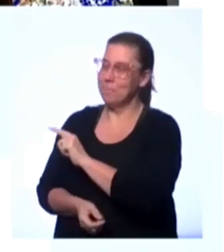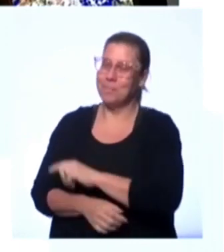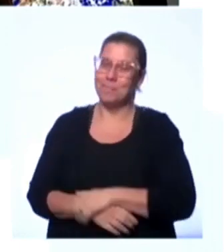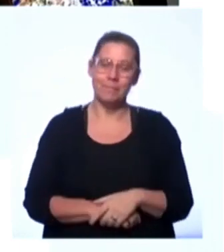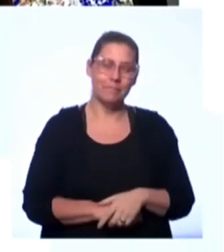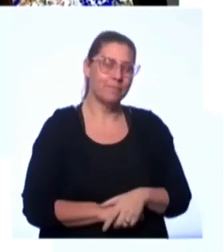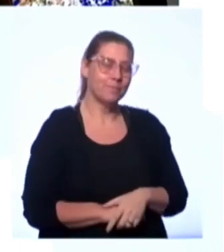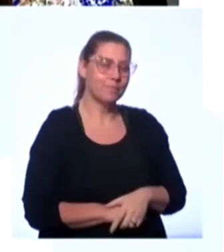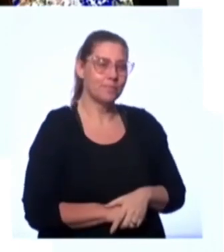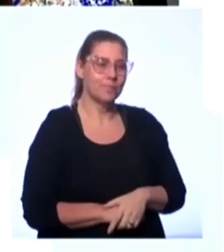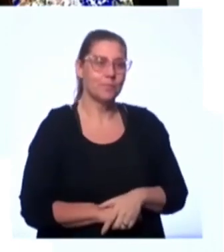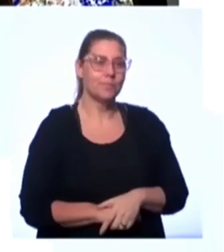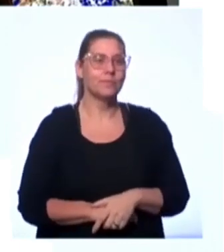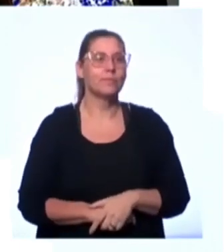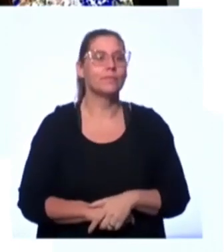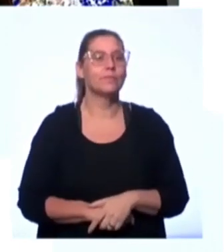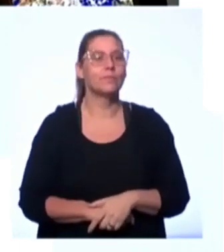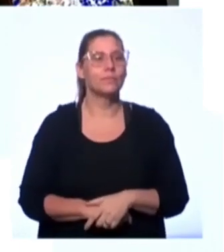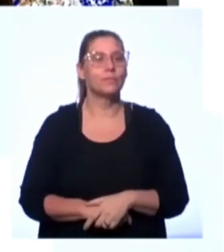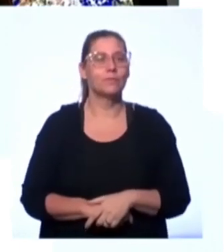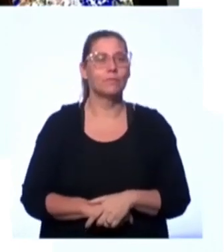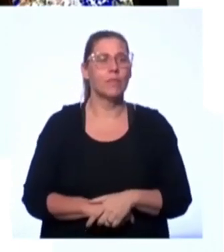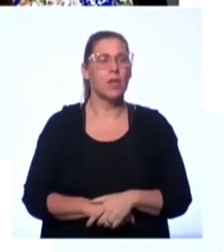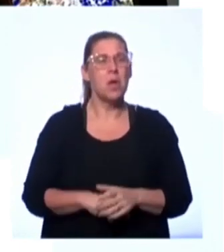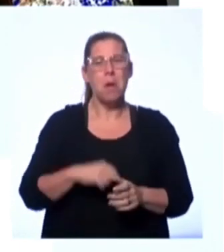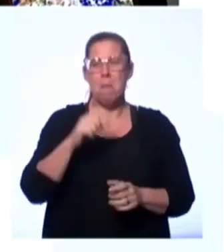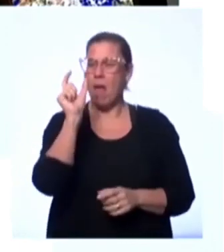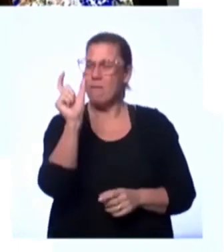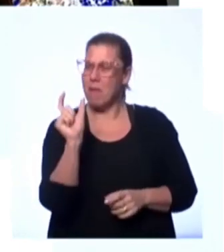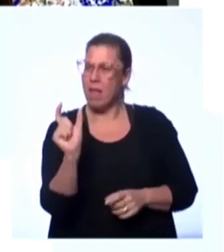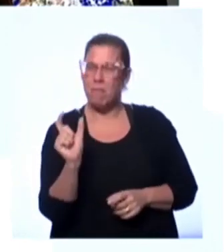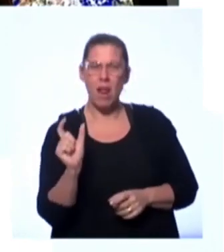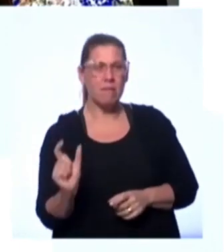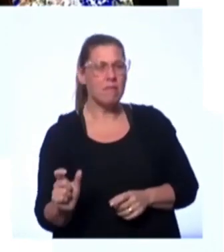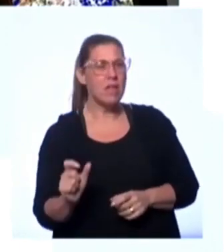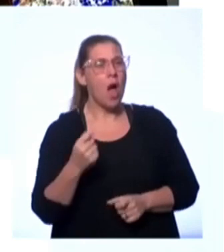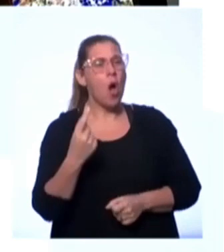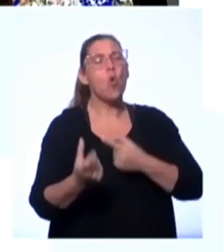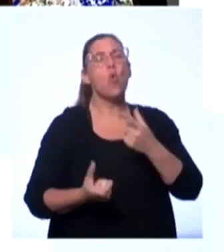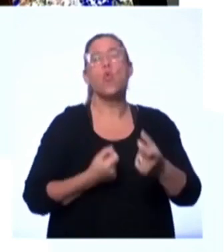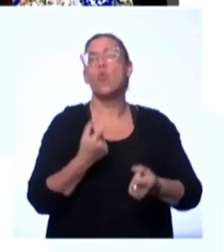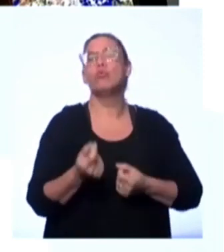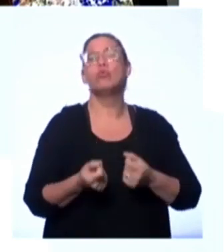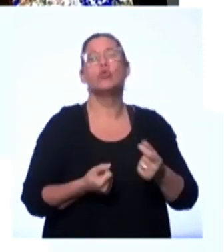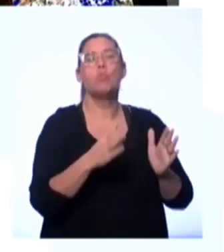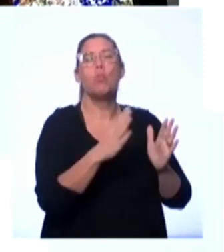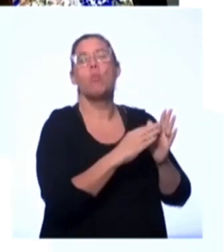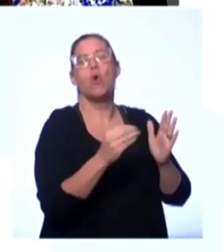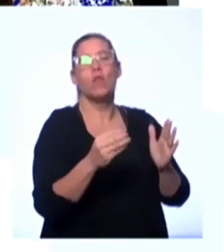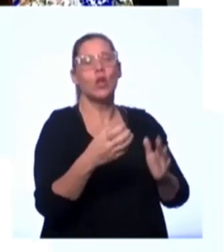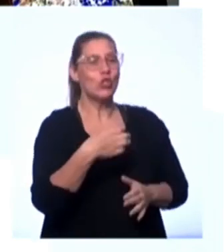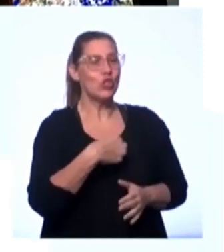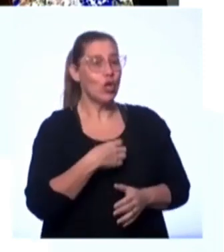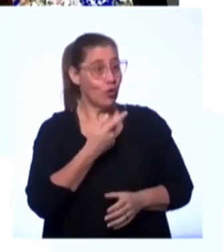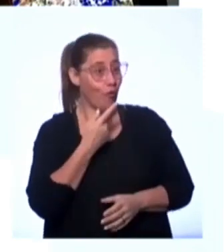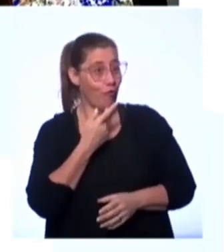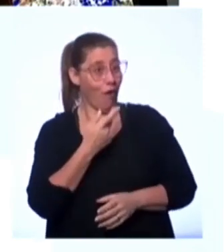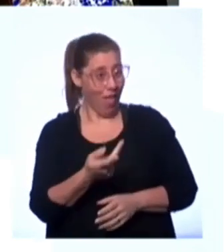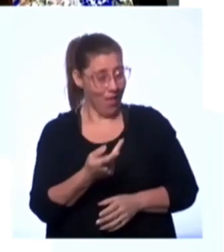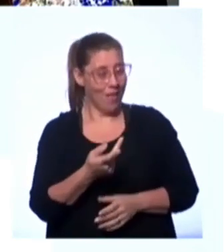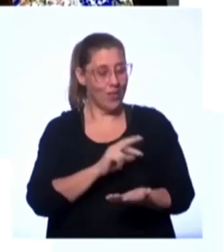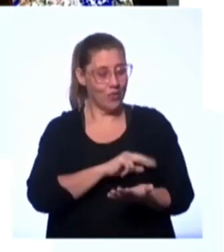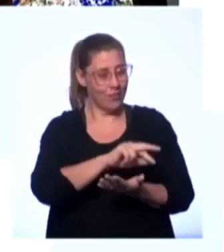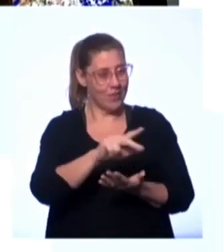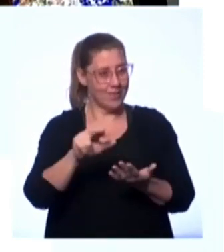anhanguera, caipira. Então, são só exemplos das maneiras, diferentes maneiras de expressar essa